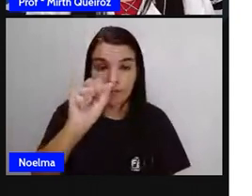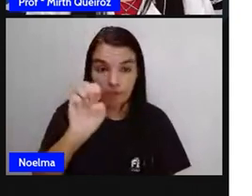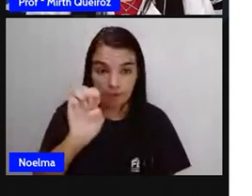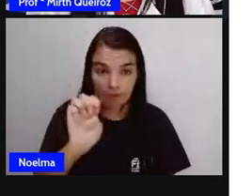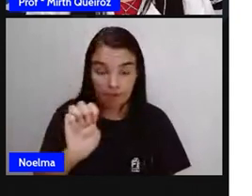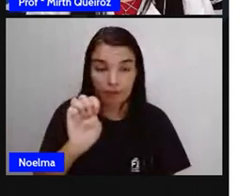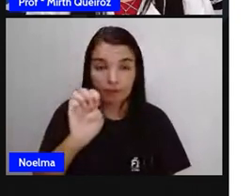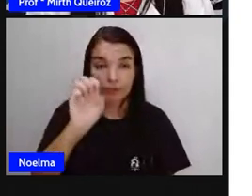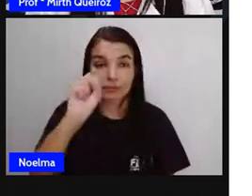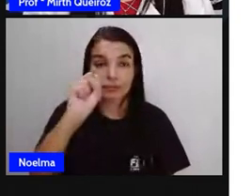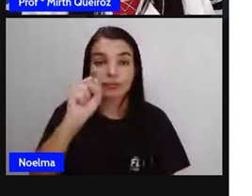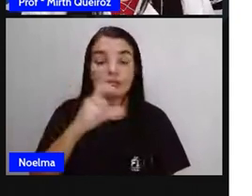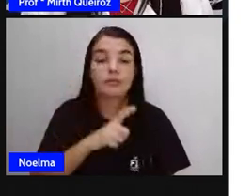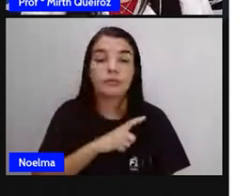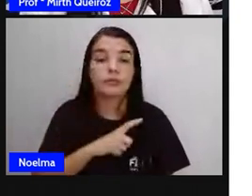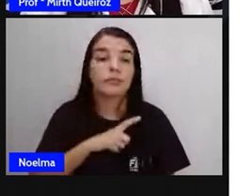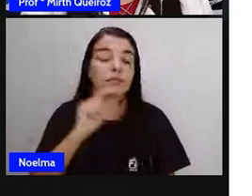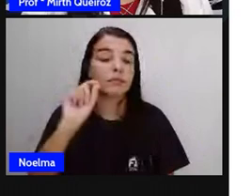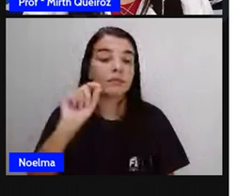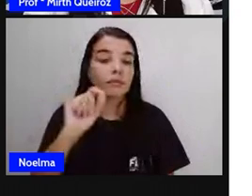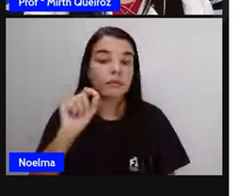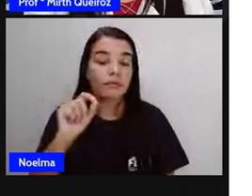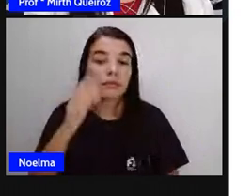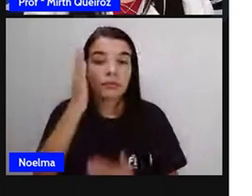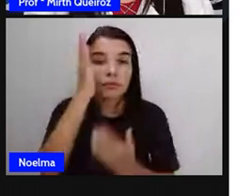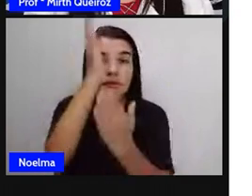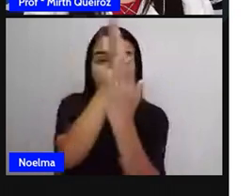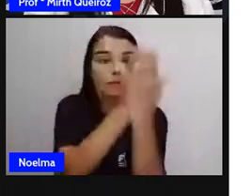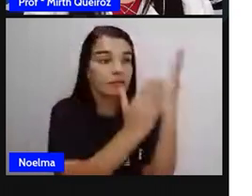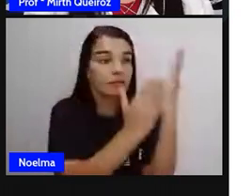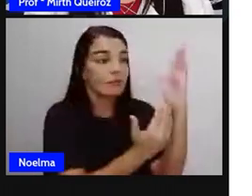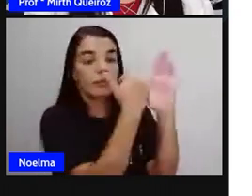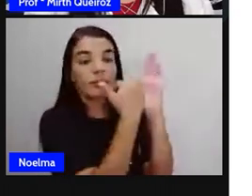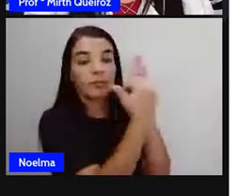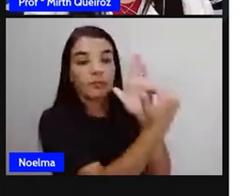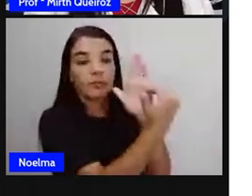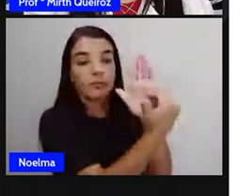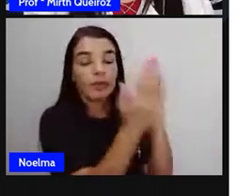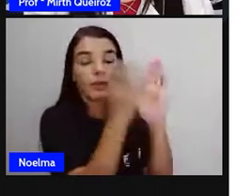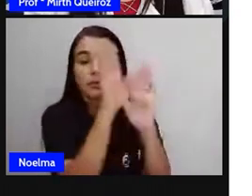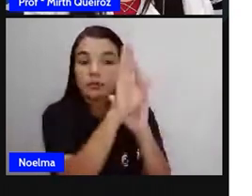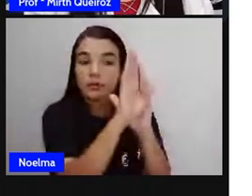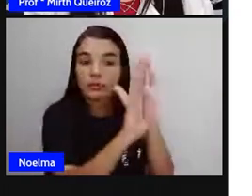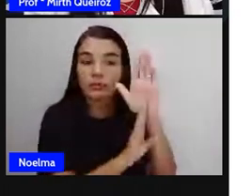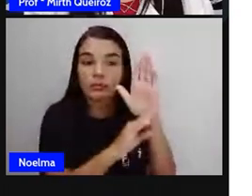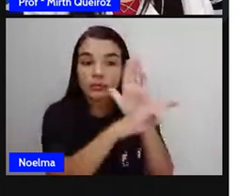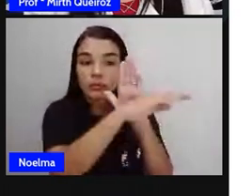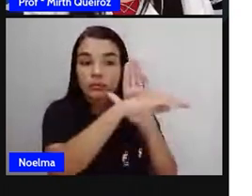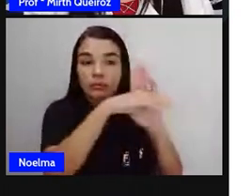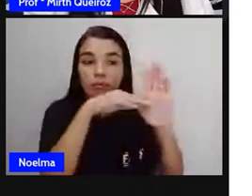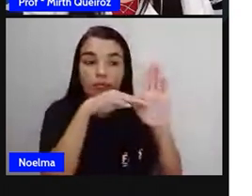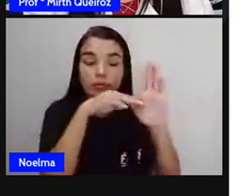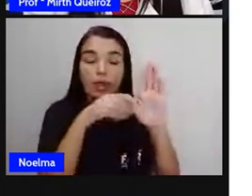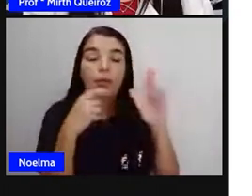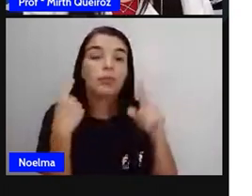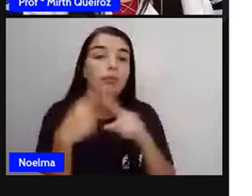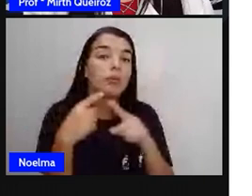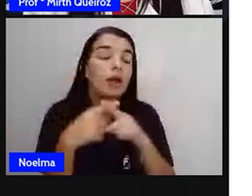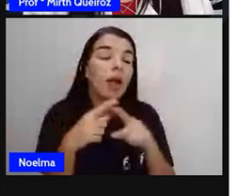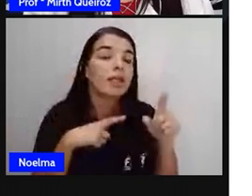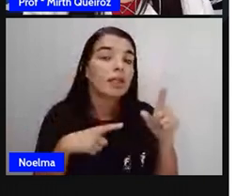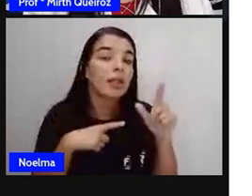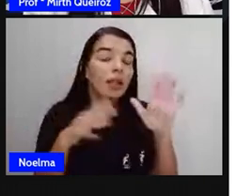diz que elas têm um ponto em comum. E formam um ângulo de 90 graus em si. Que é quando elas se cruzam